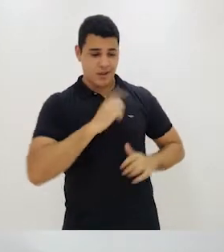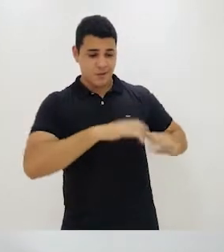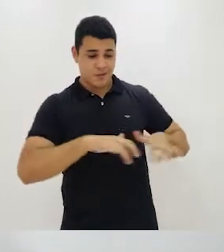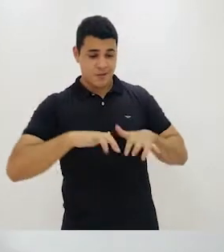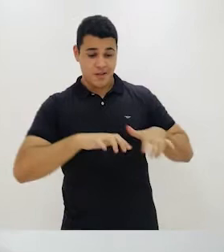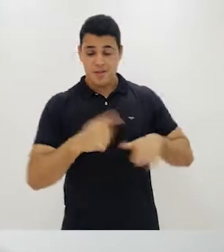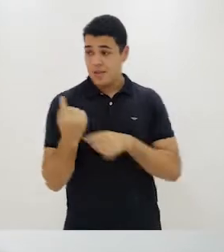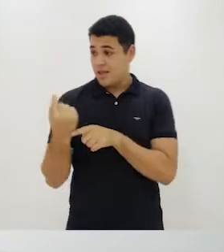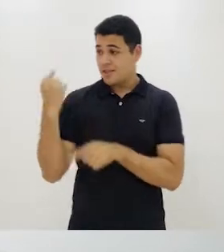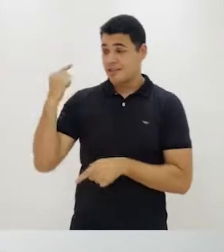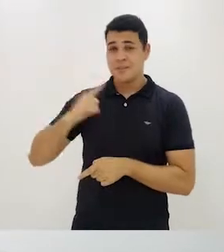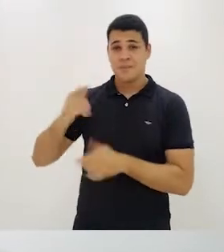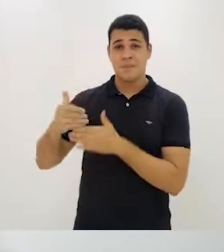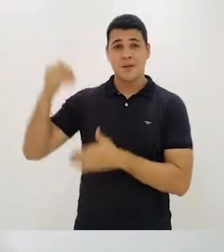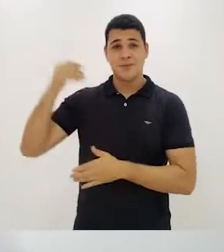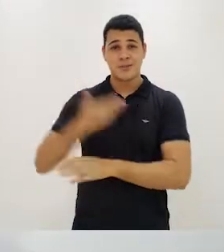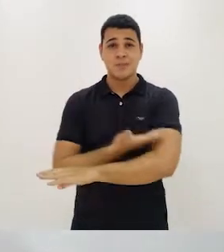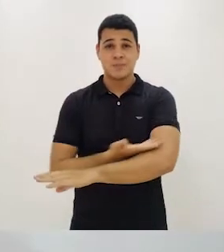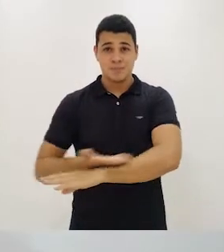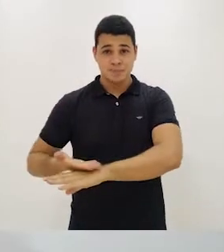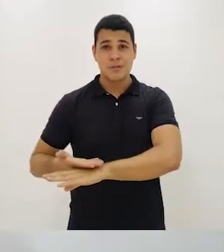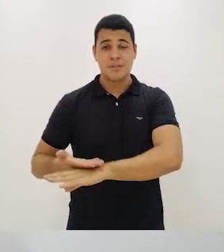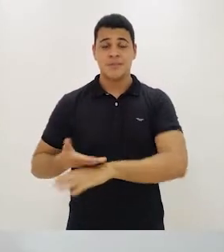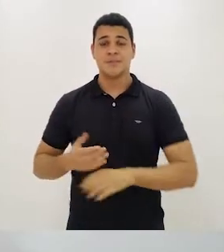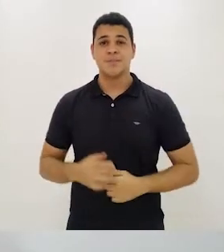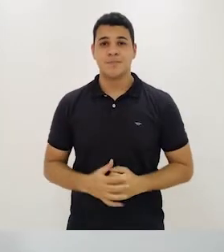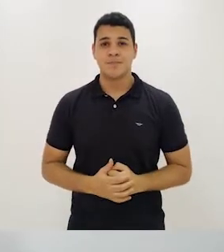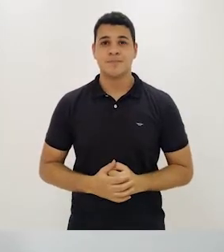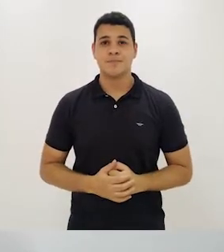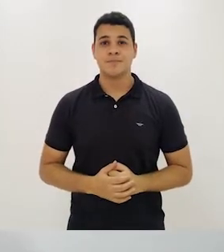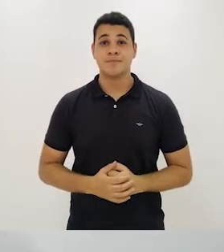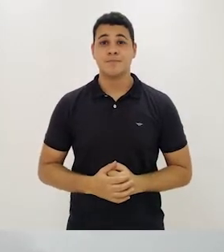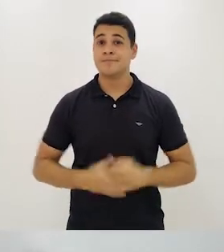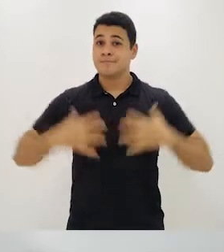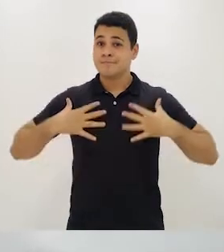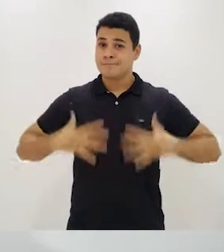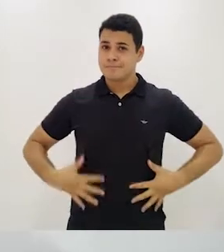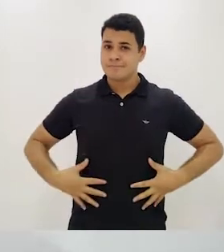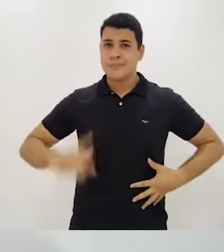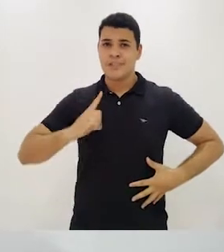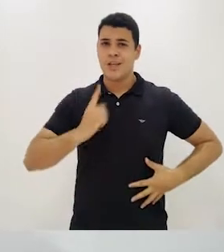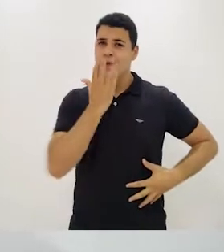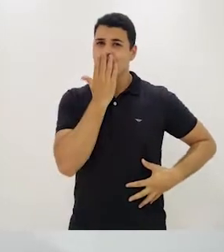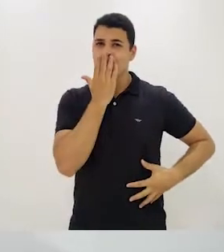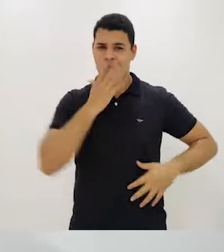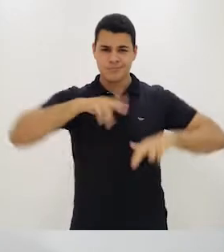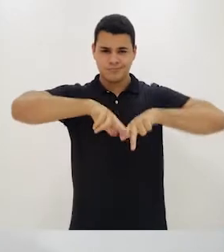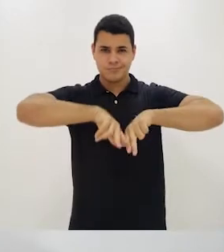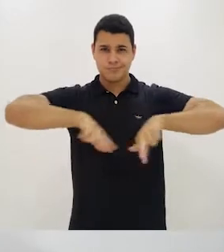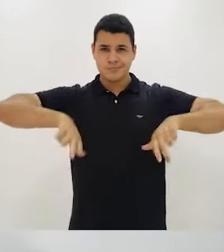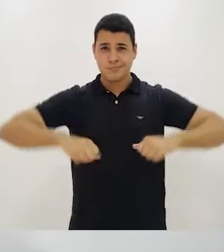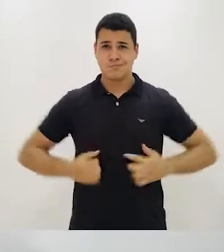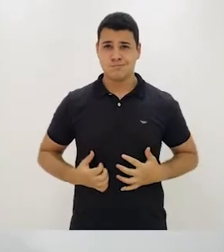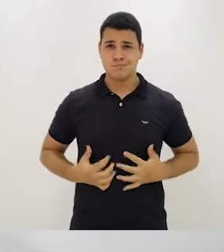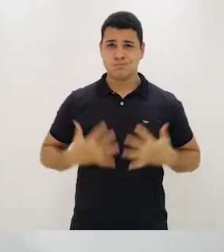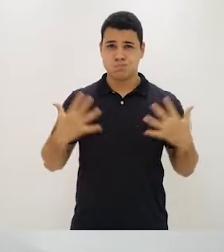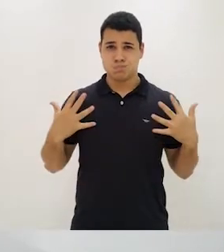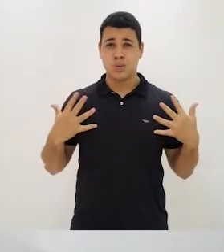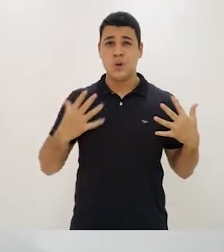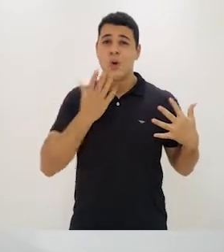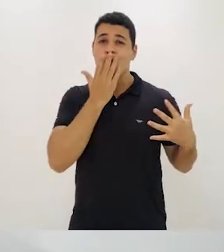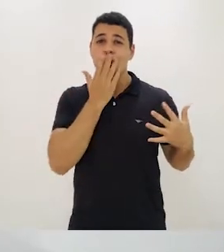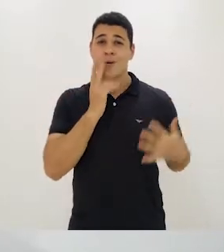Atrás de mim tem uma parede branca, lisa. Estou vestindo uma blusa estampada vinho.